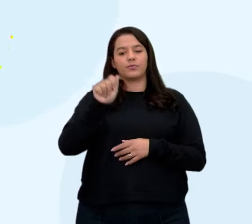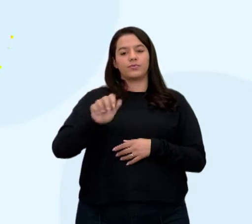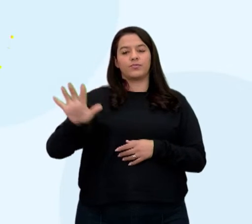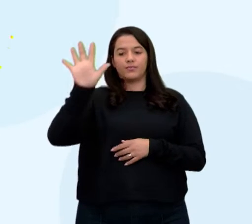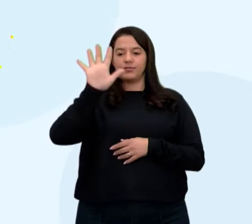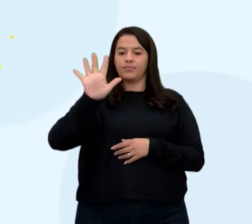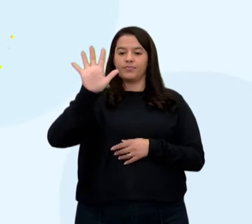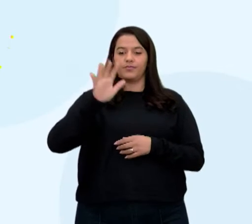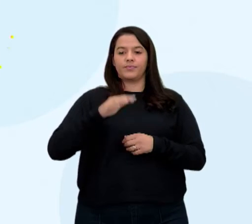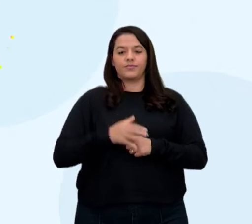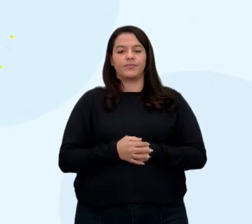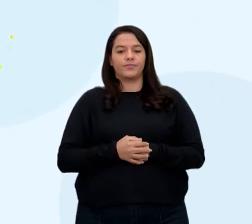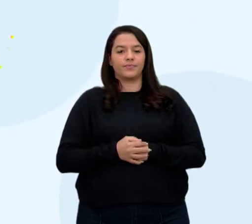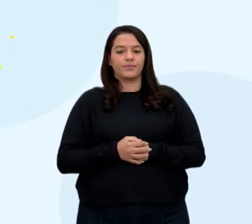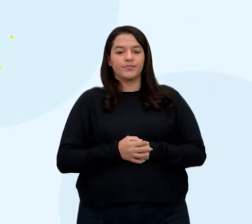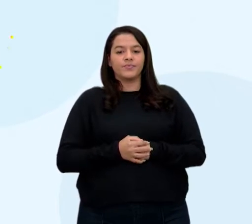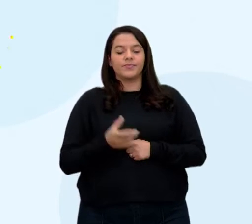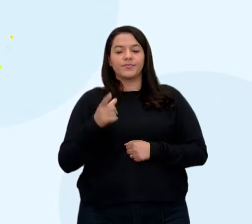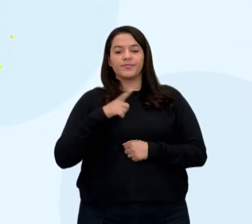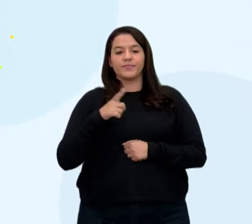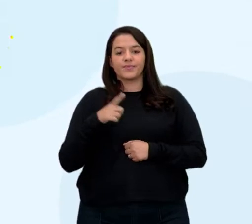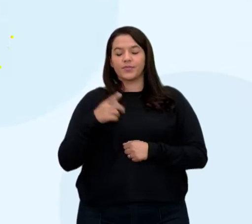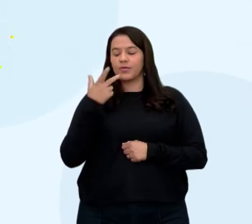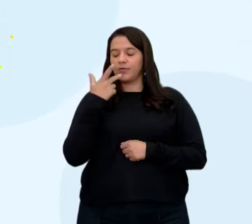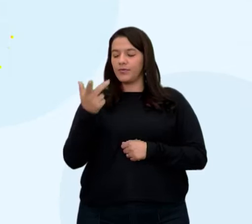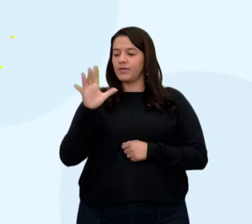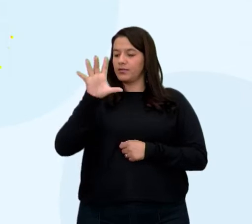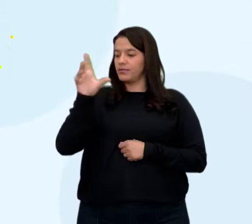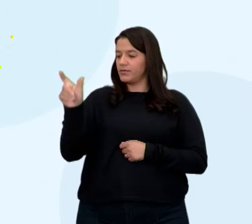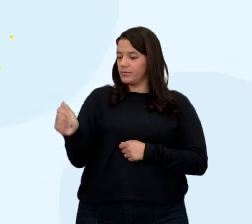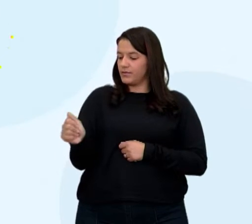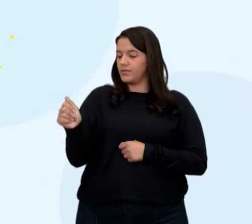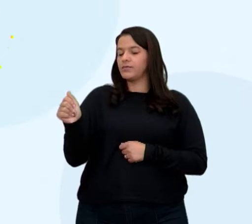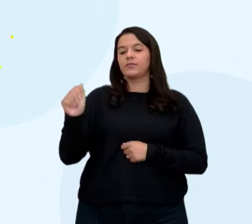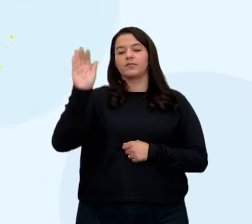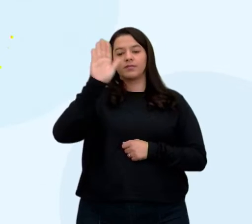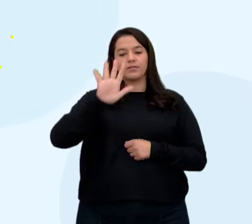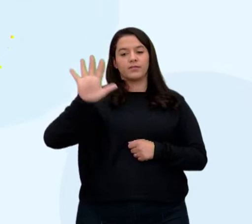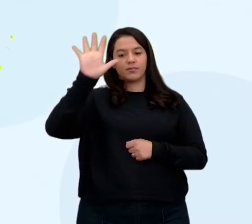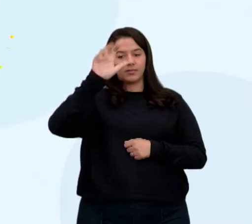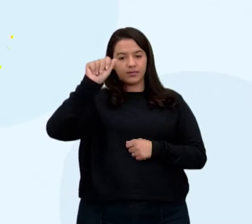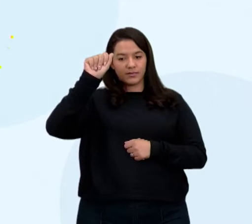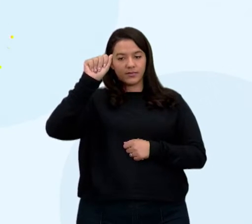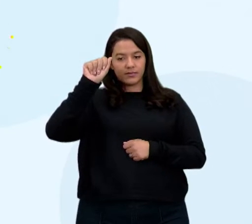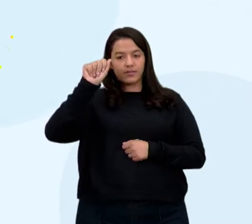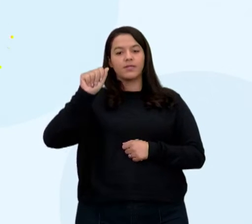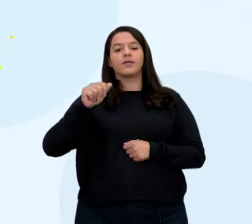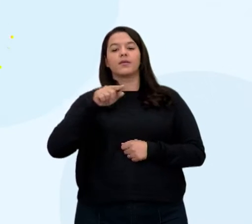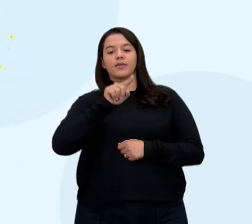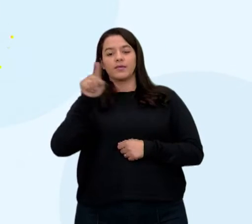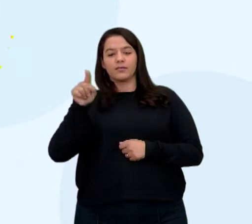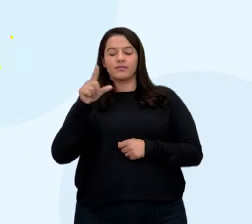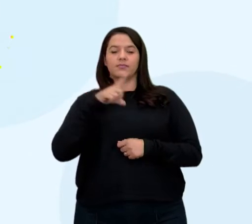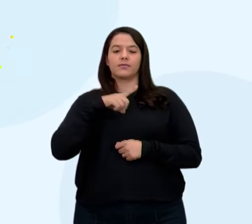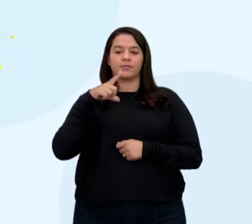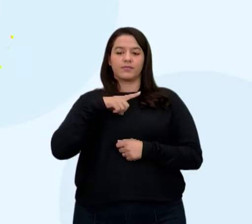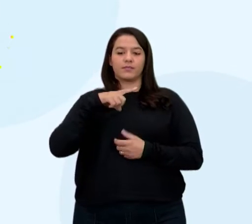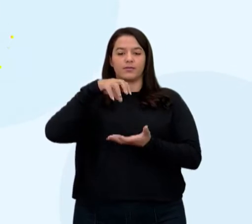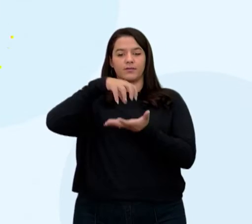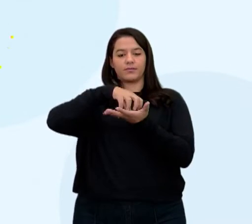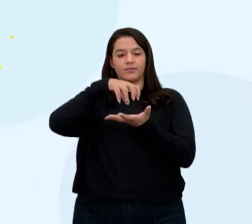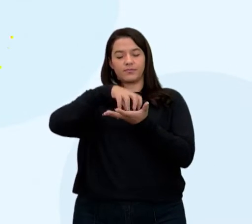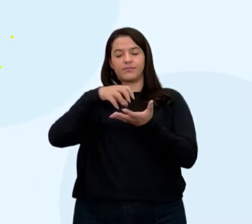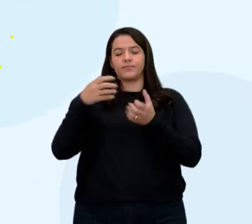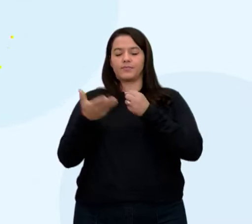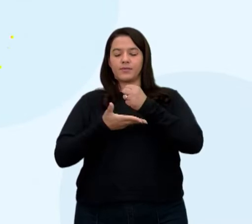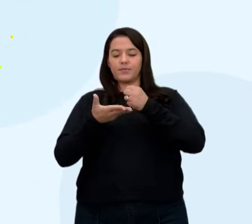tá certo? Quando eu falo entre África e Ásia, é porque eles estão lá na base da expectativa de vida.